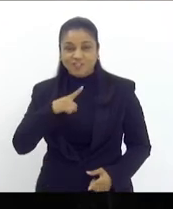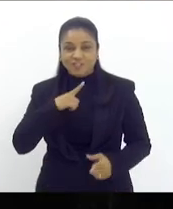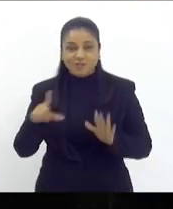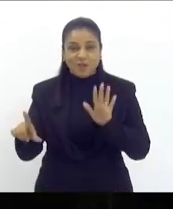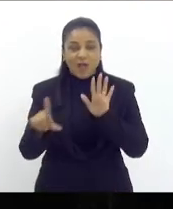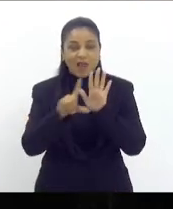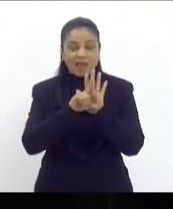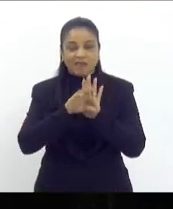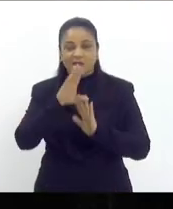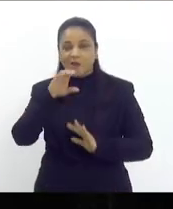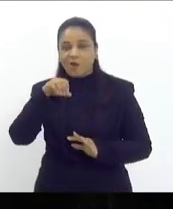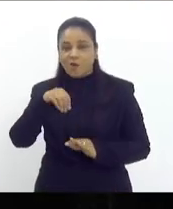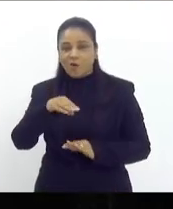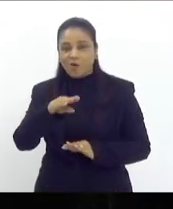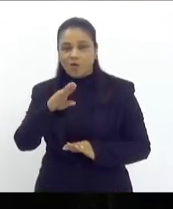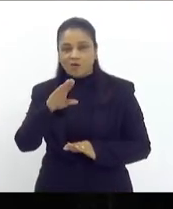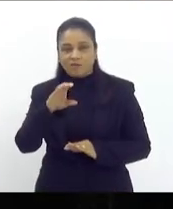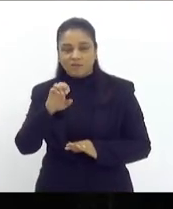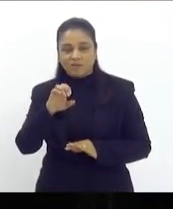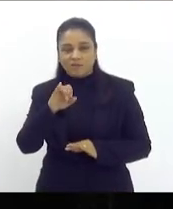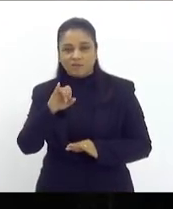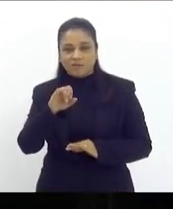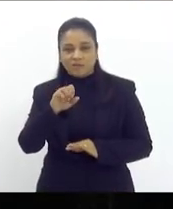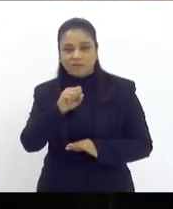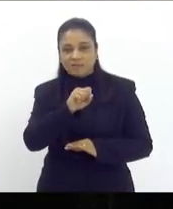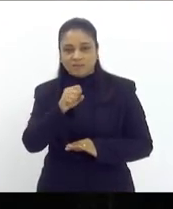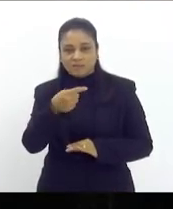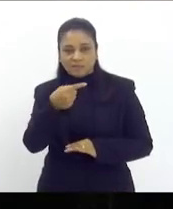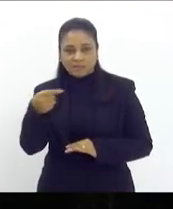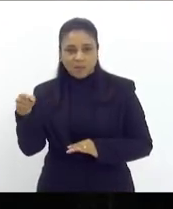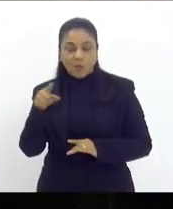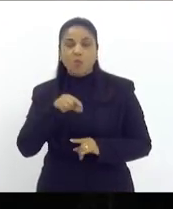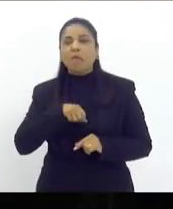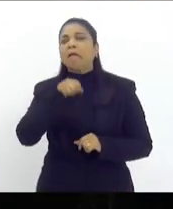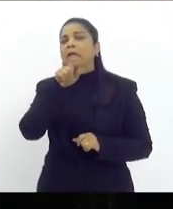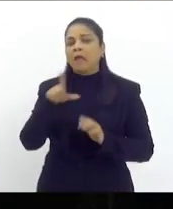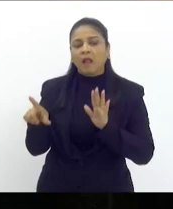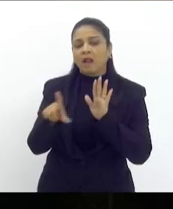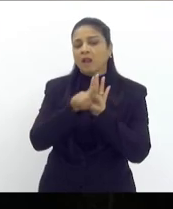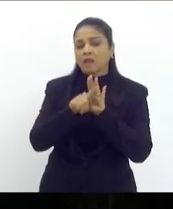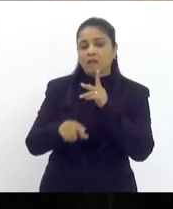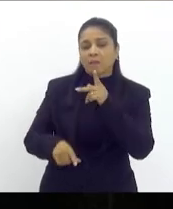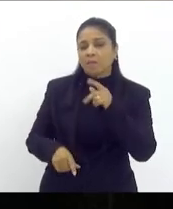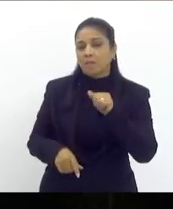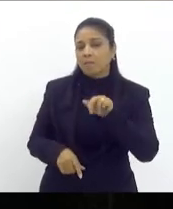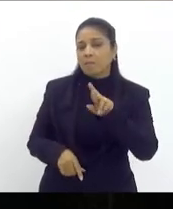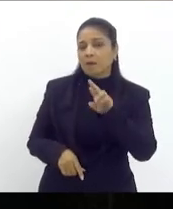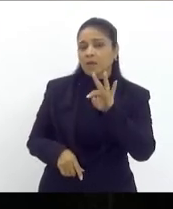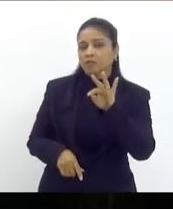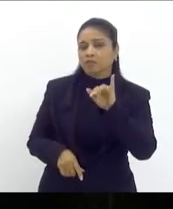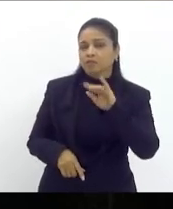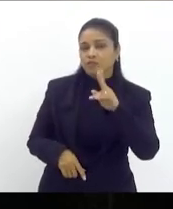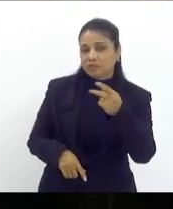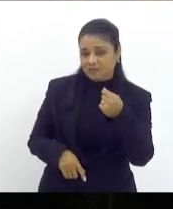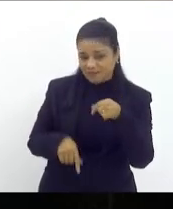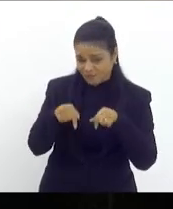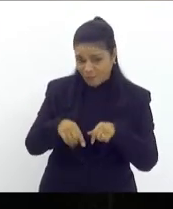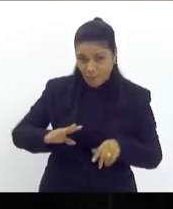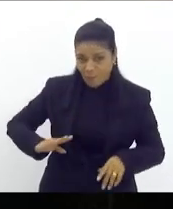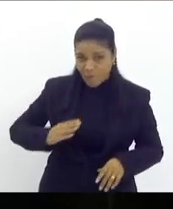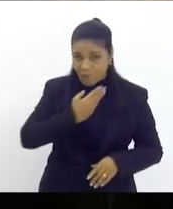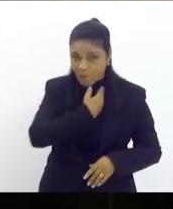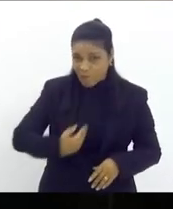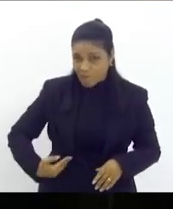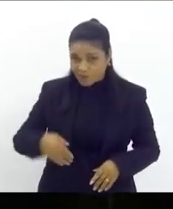concessão quem fez a lei da partilha não foi governo